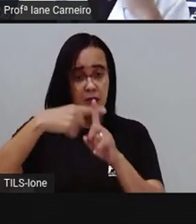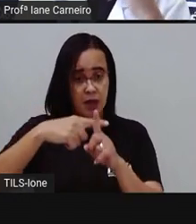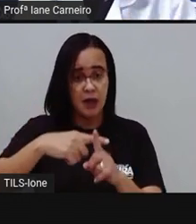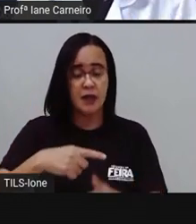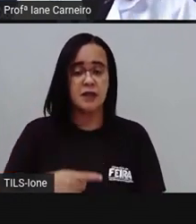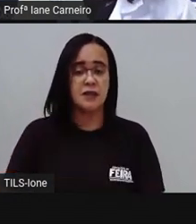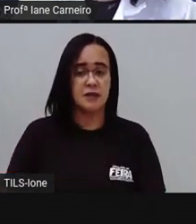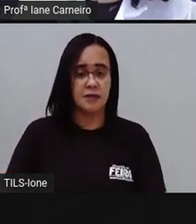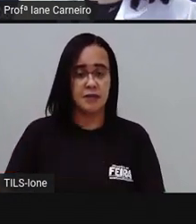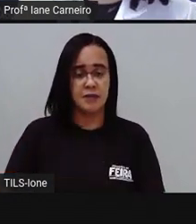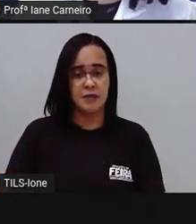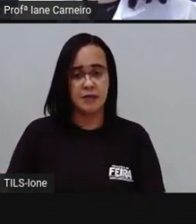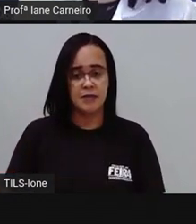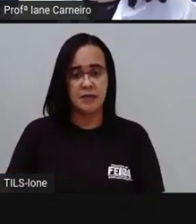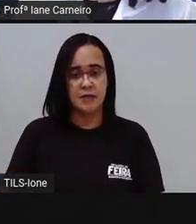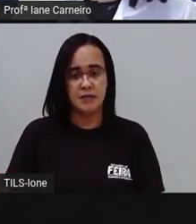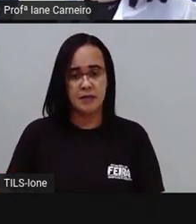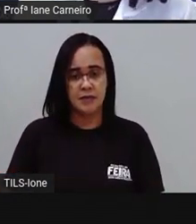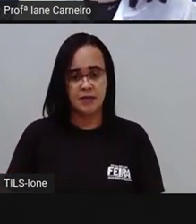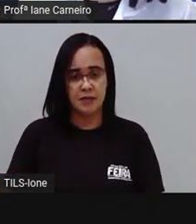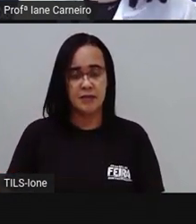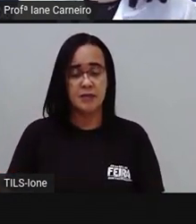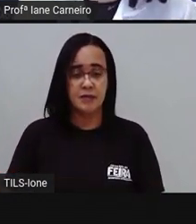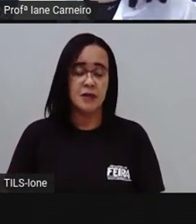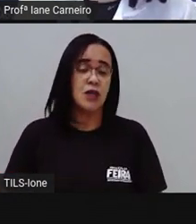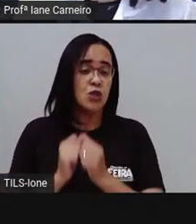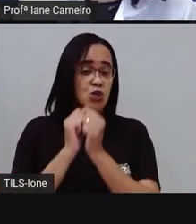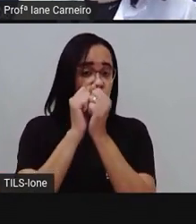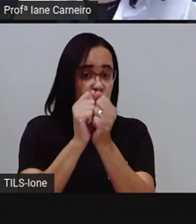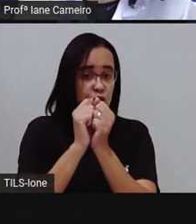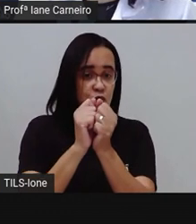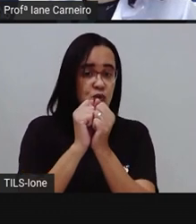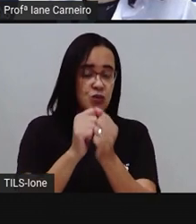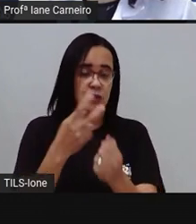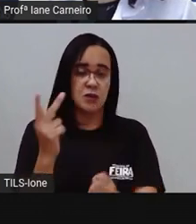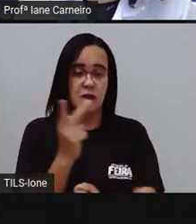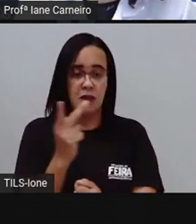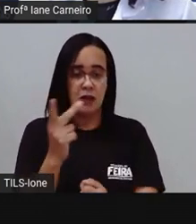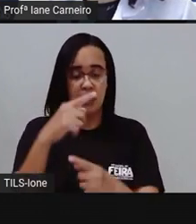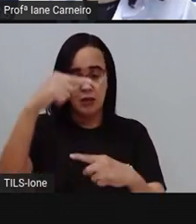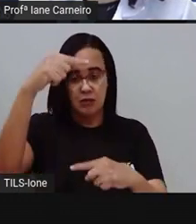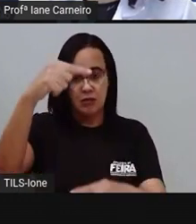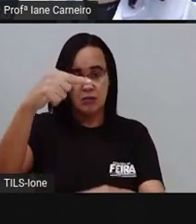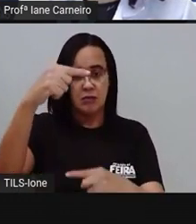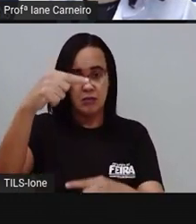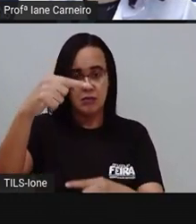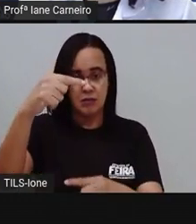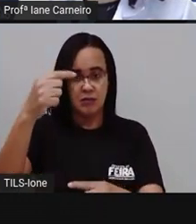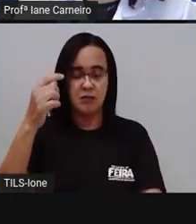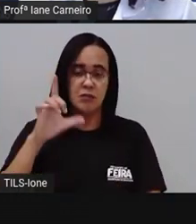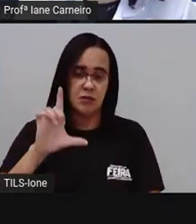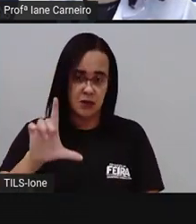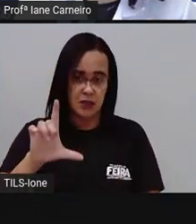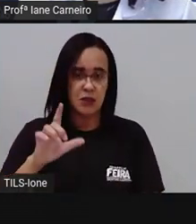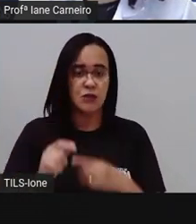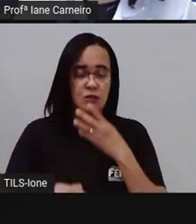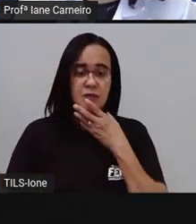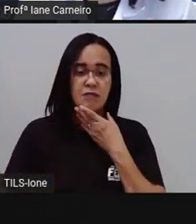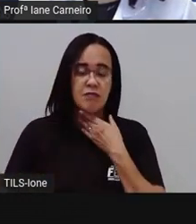Mais, a gente pode juntar duas garrafinhas de um litro. Olha só. Mais um litro,